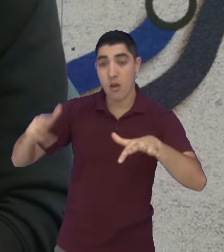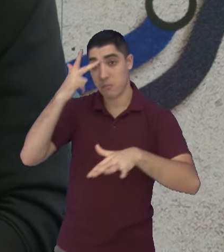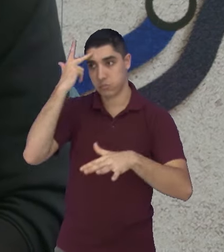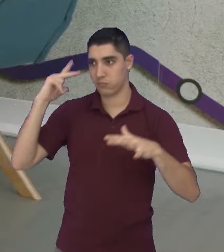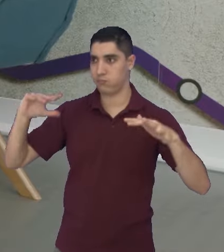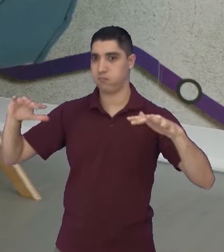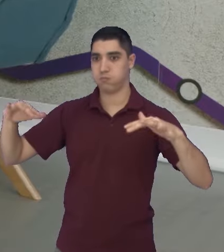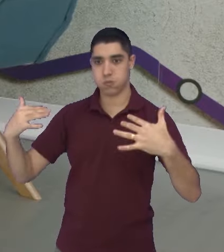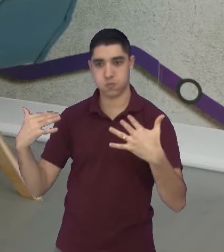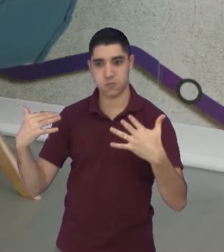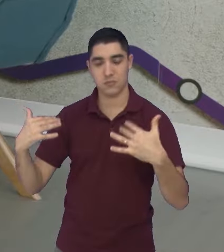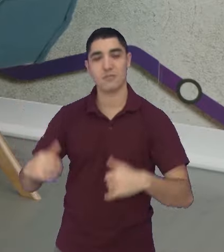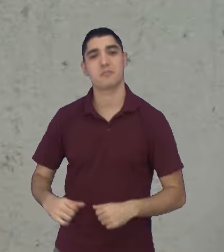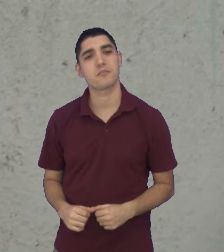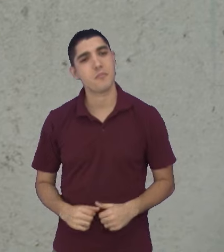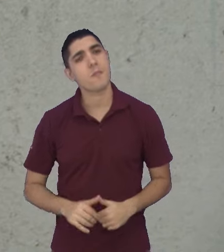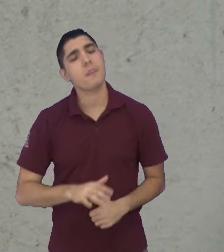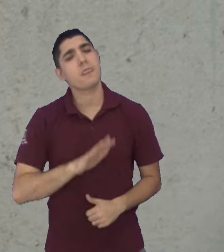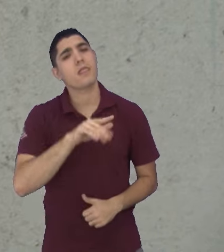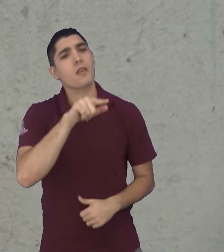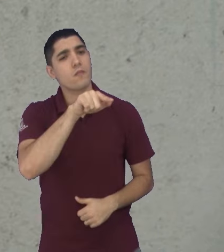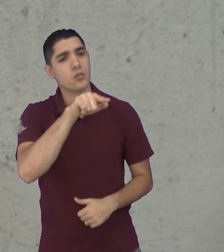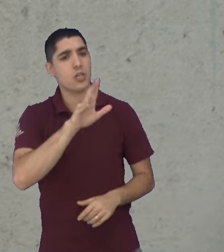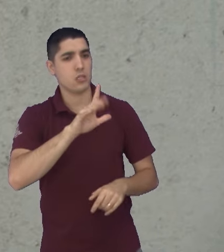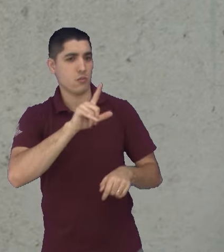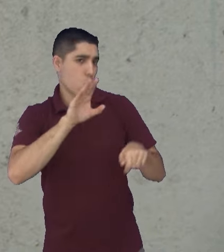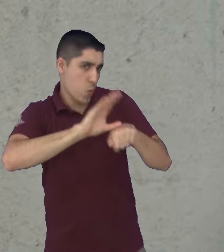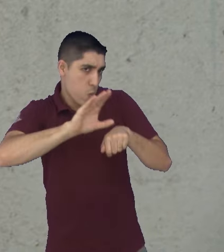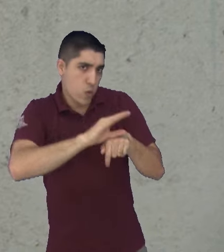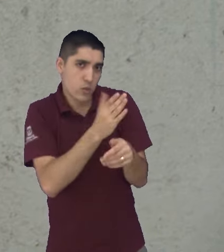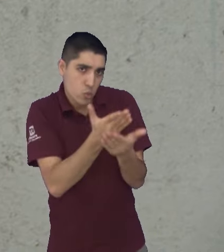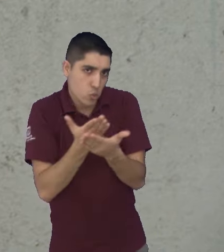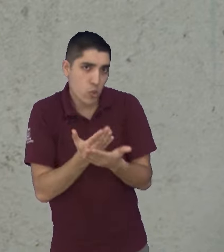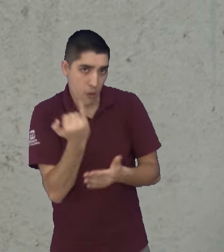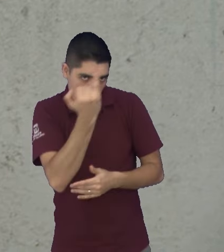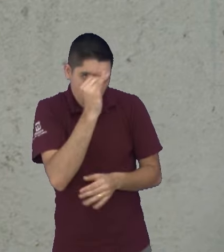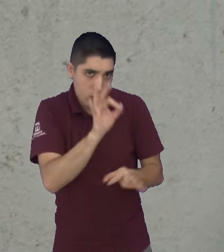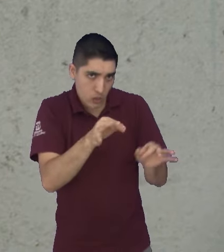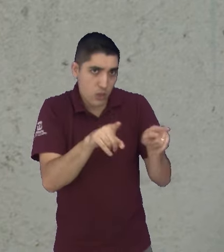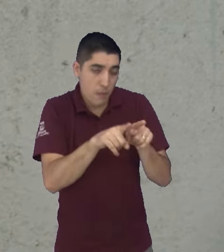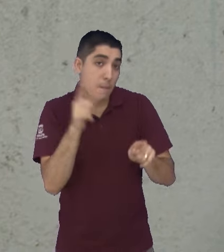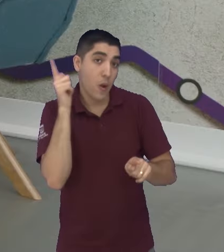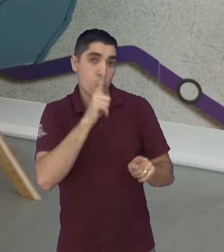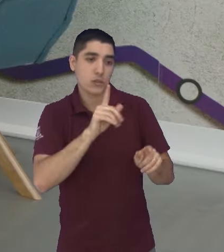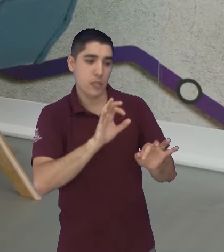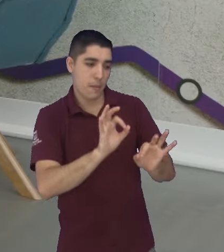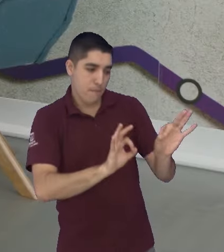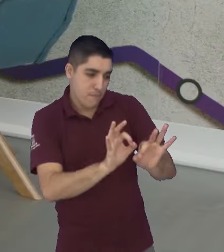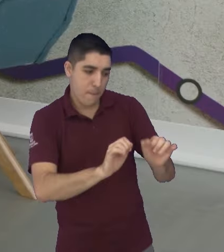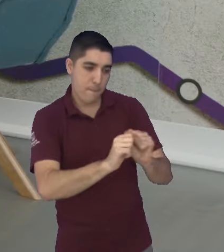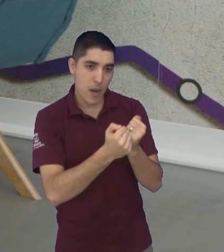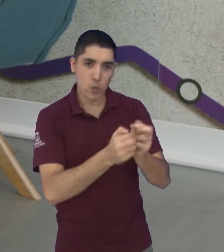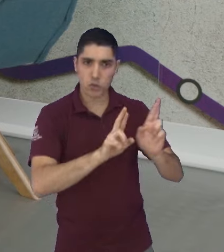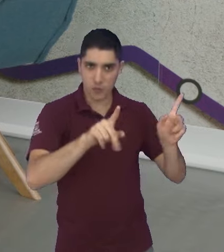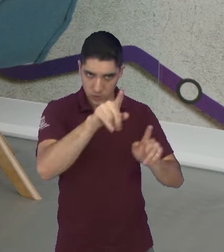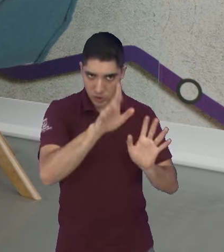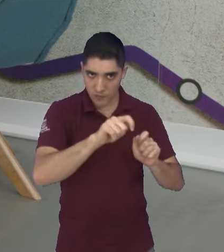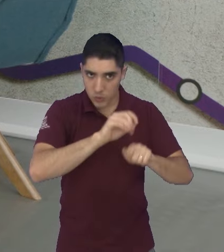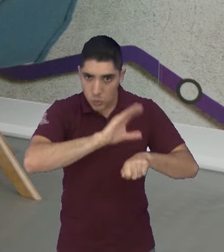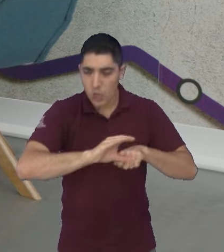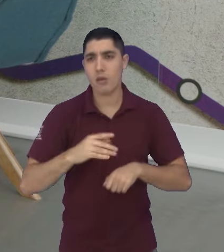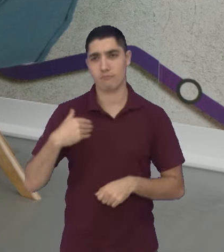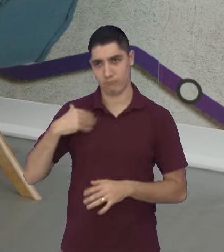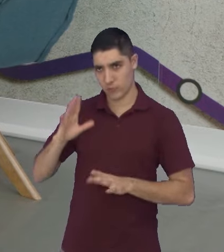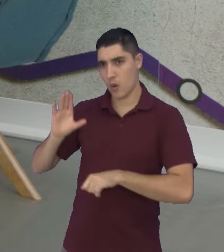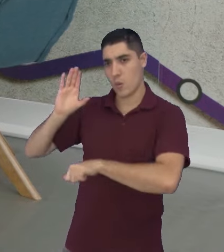também. E curso, especialização, tudo também, né? Tudo. Para você ter esse diferencial, fazer pães diferentes. Você fez? Chegou a fazer? Eu fiz